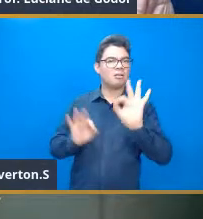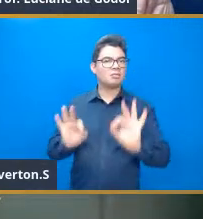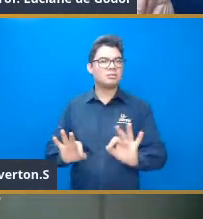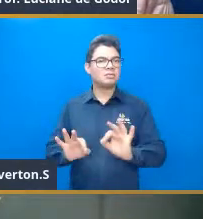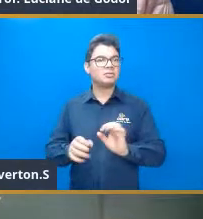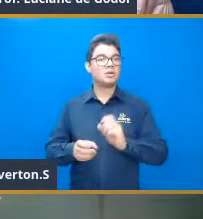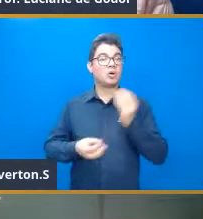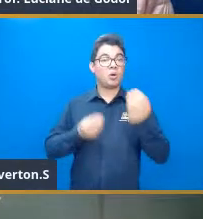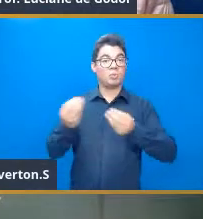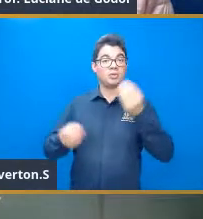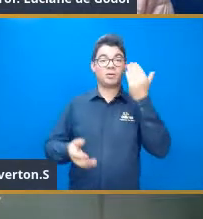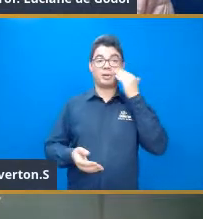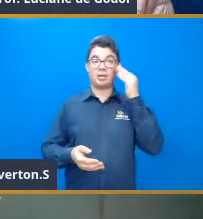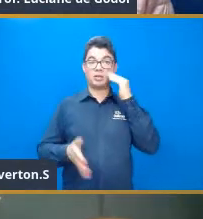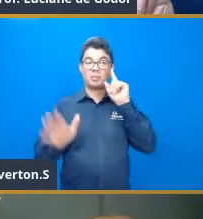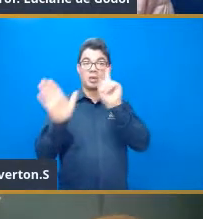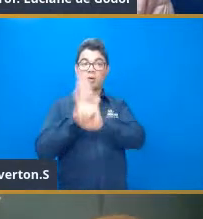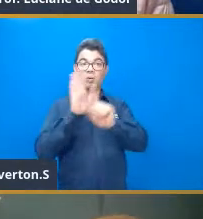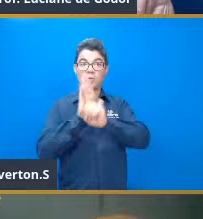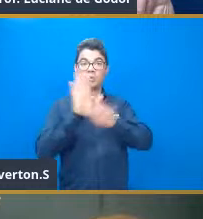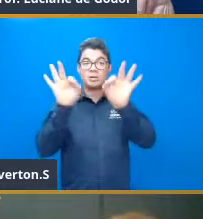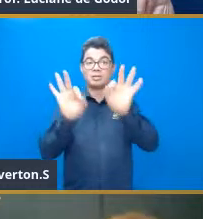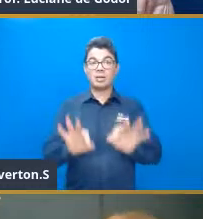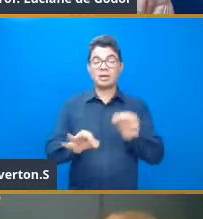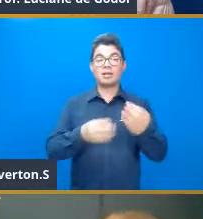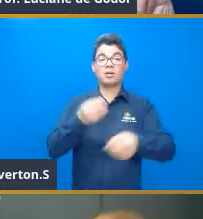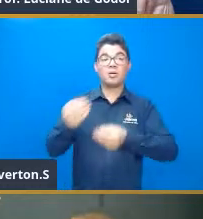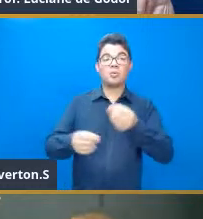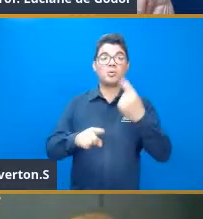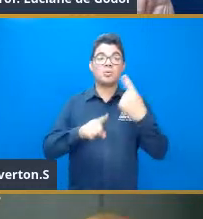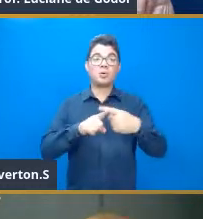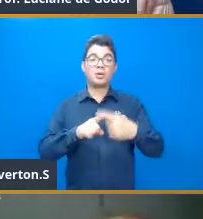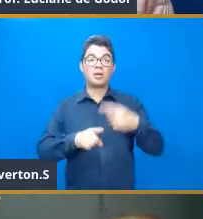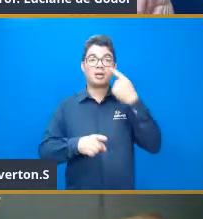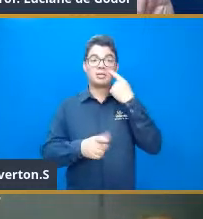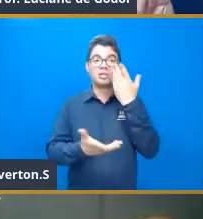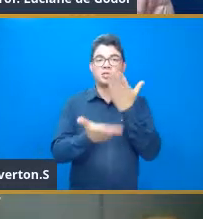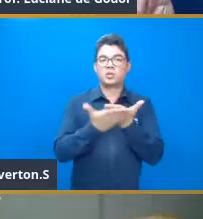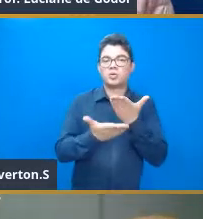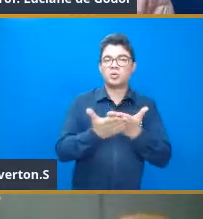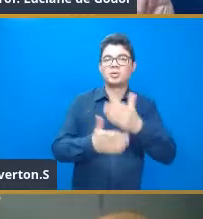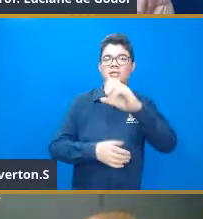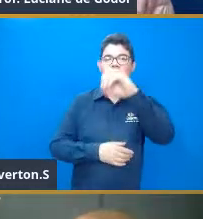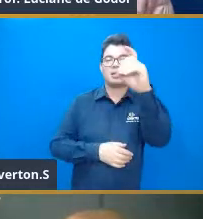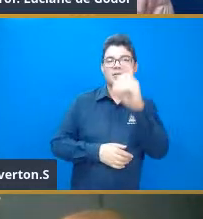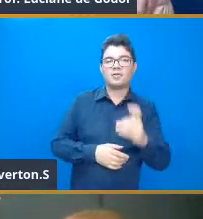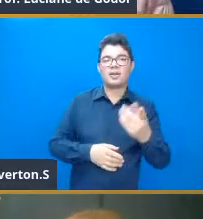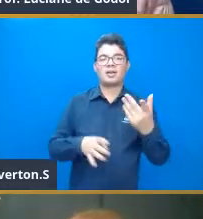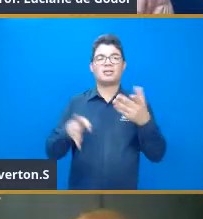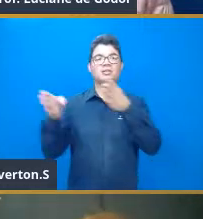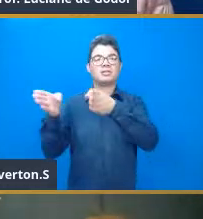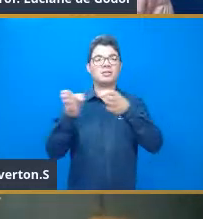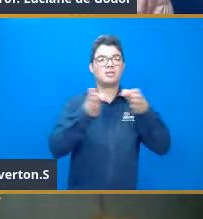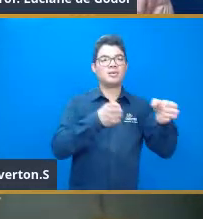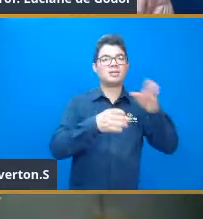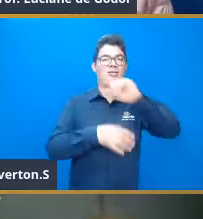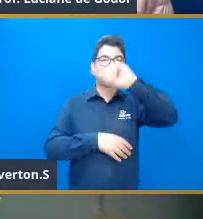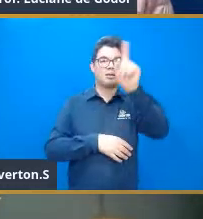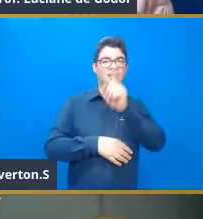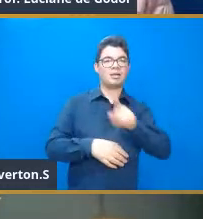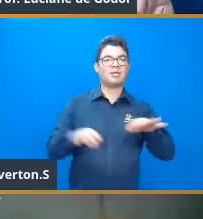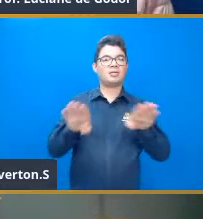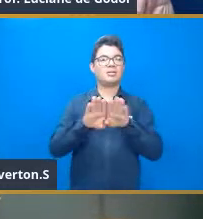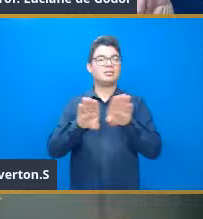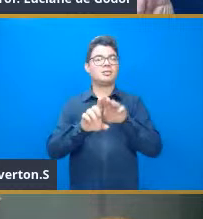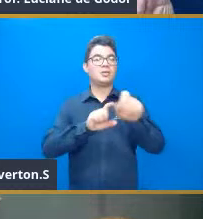assim, se eu entendi a pergunta corretamente, porque, assim, quando a gente estuda derivadas, e, claro, na sequência, a estuda ali as integrais, nós temos aquelas